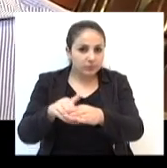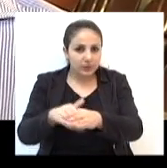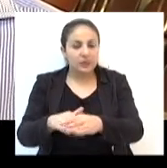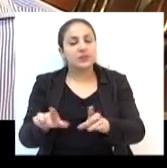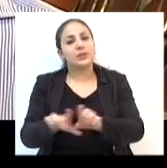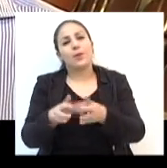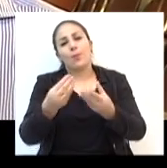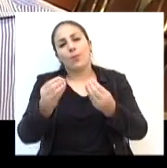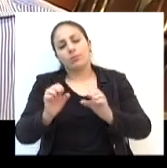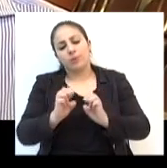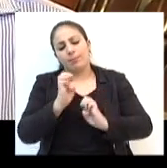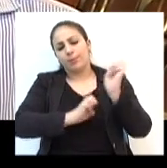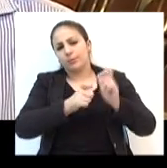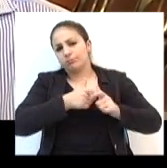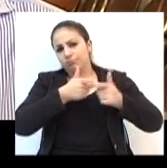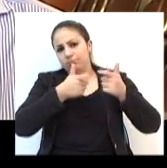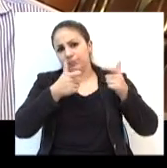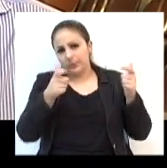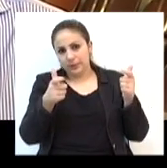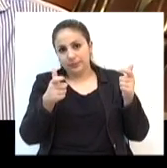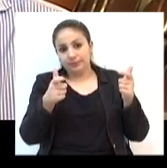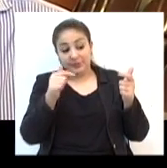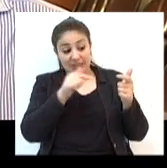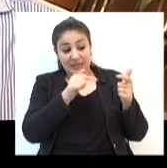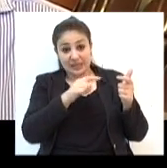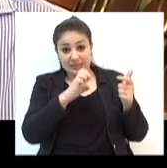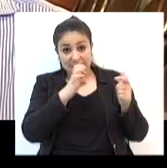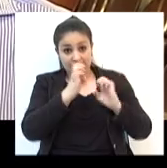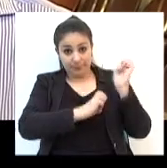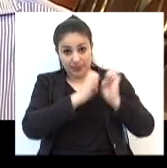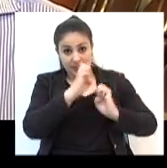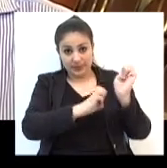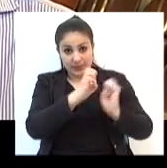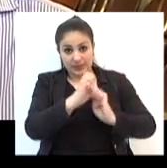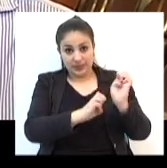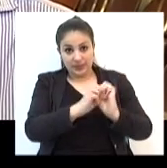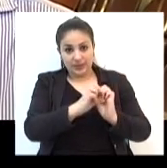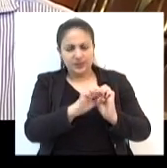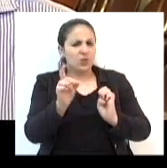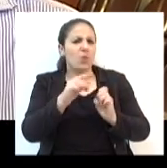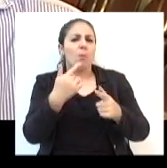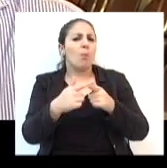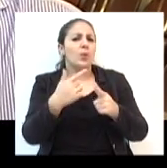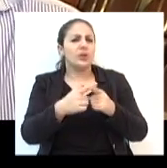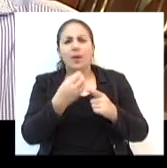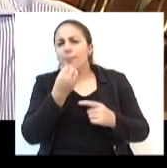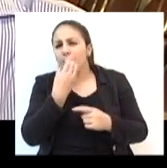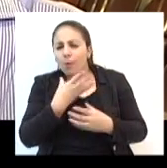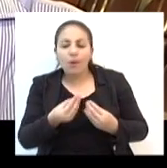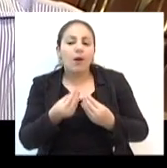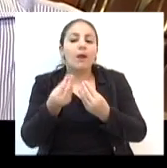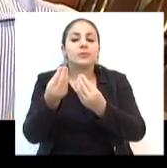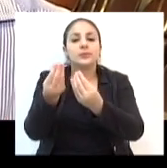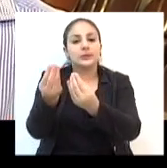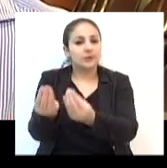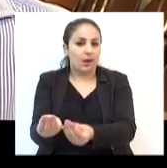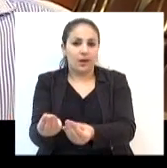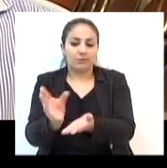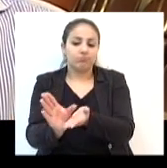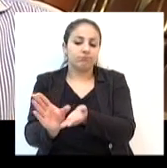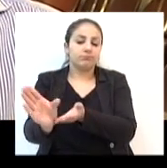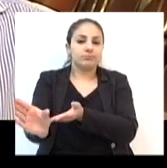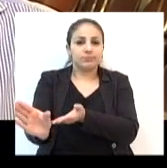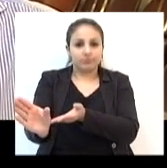empresas. De grandes empresas. E estas empresas, não é porque elas são bondosas que elas estão dando,